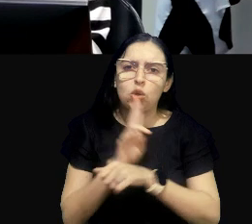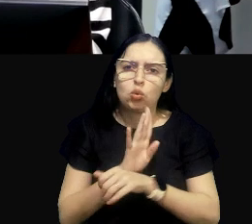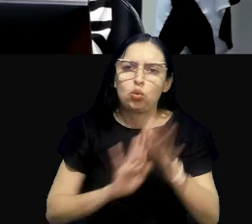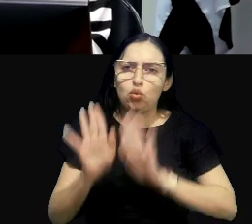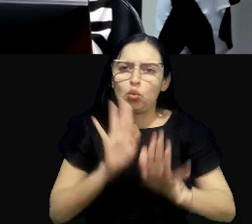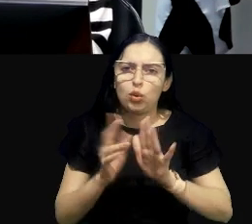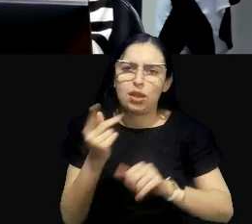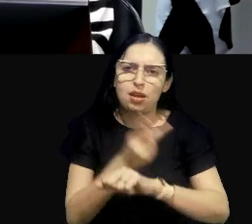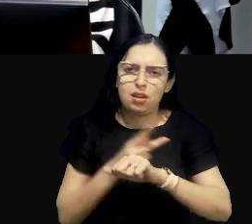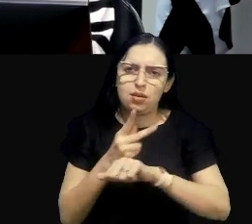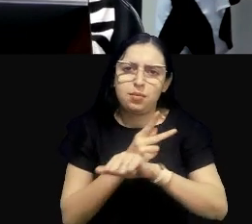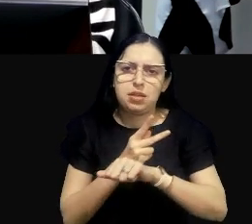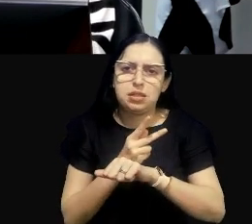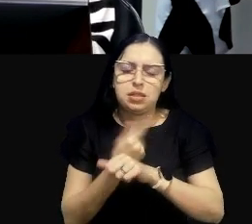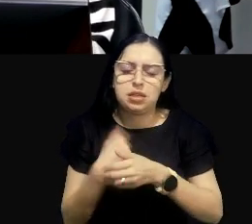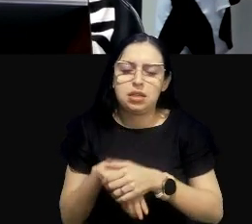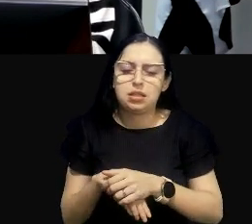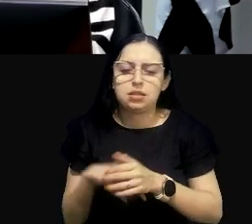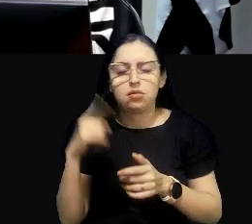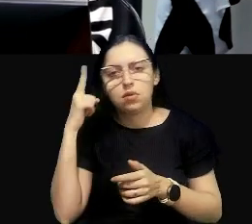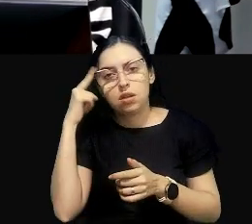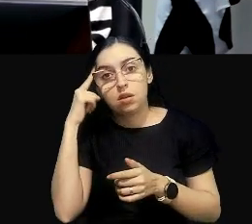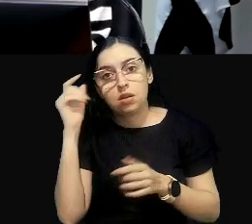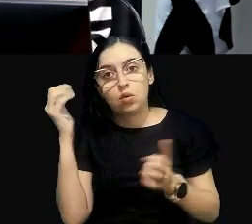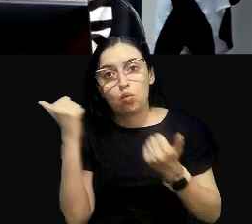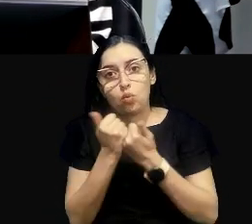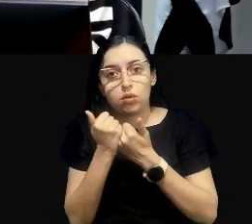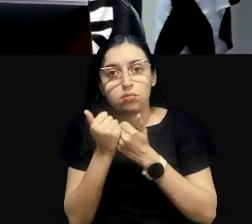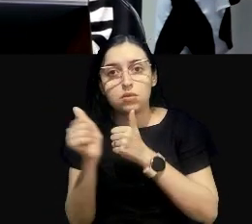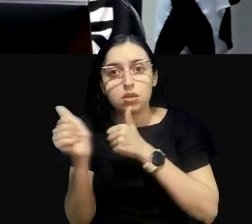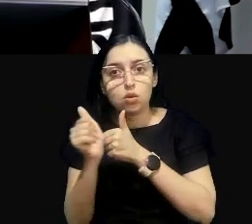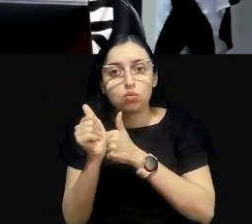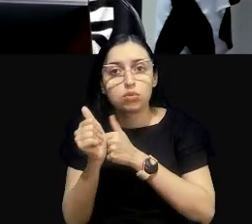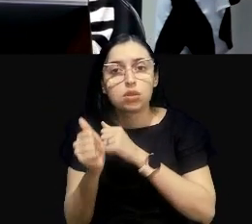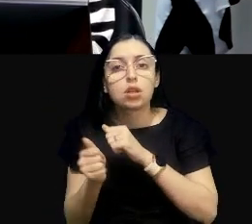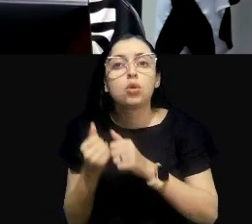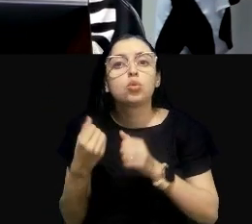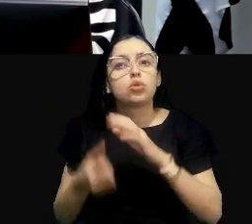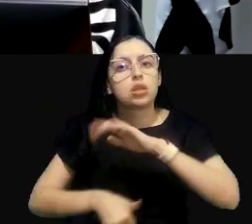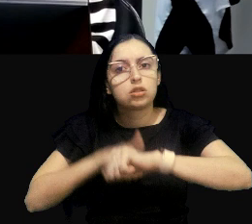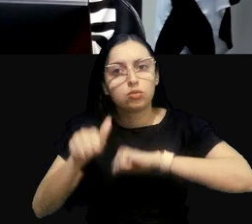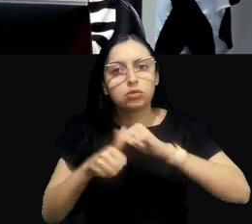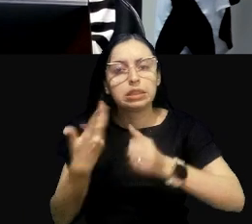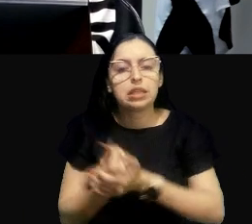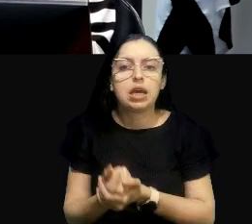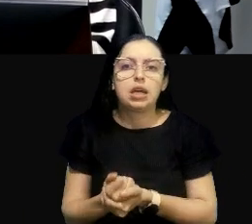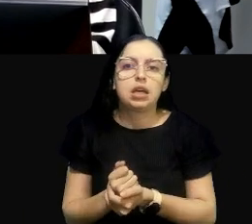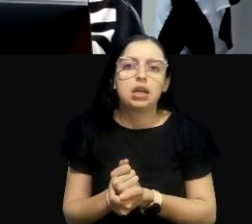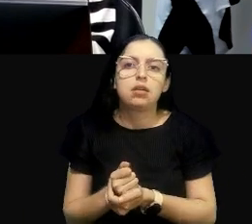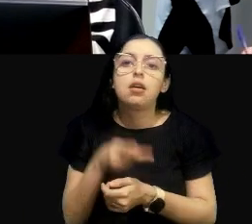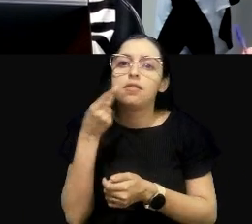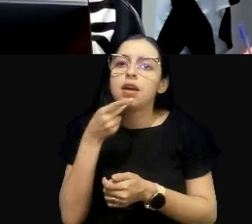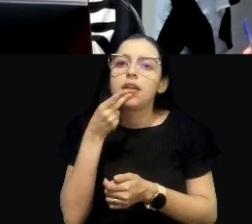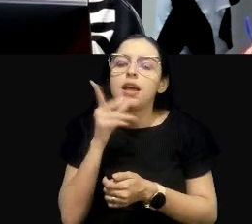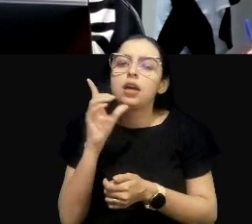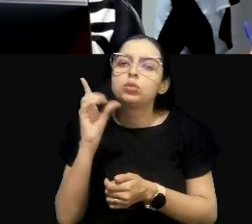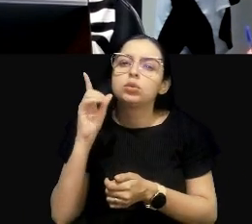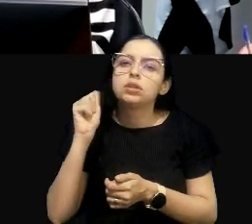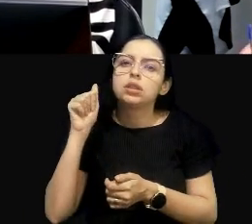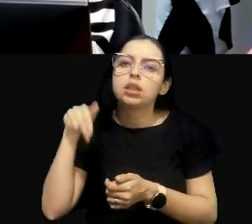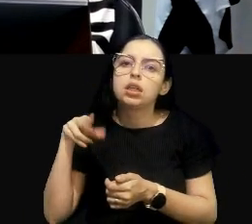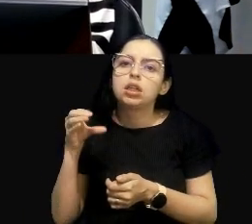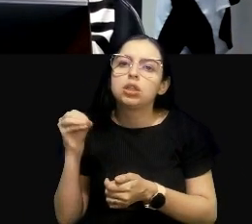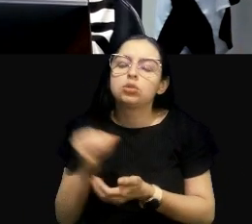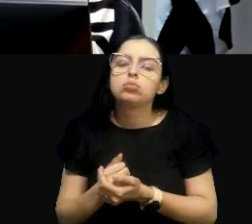processo e no auxílio dessa recuperação. Falar de dano ambiental é necessário,